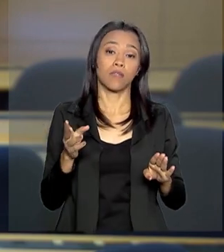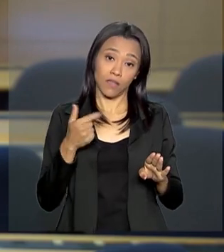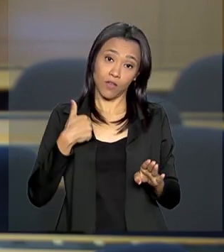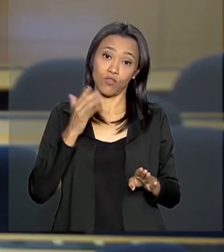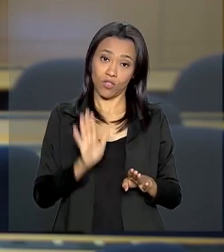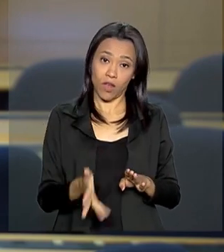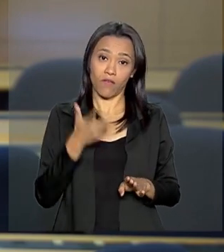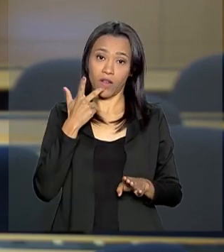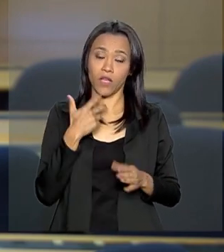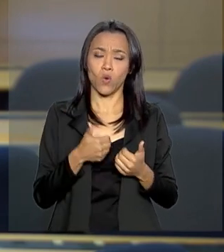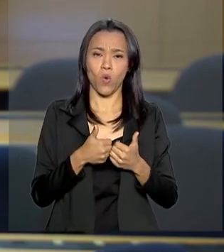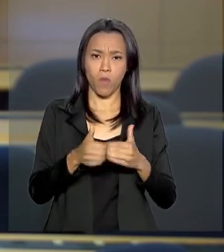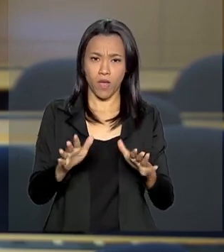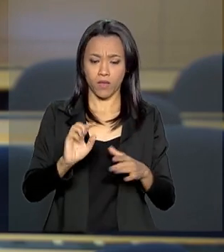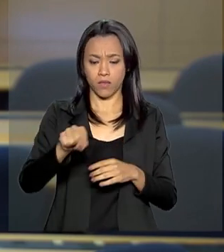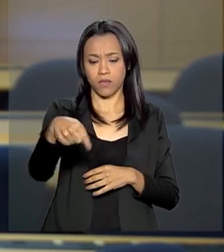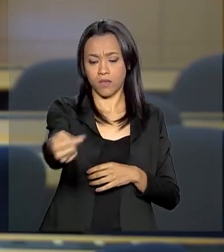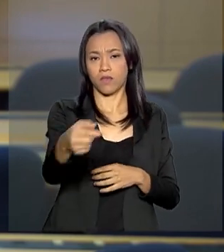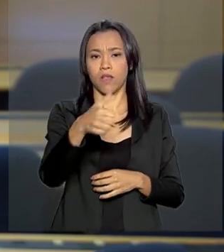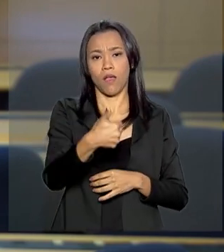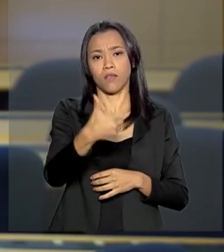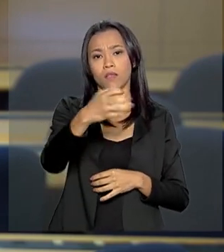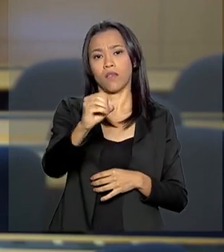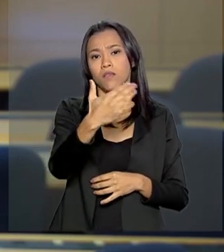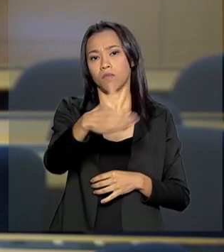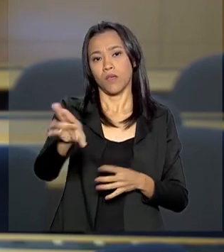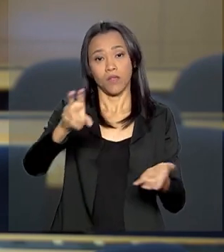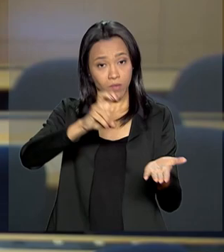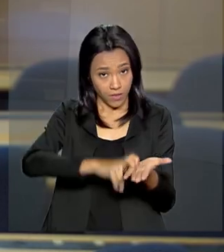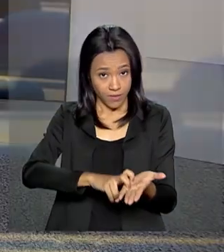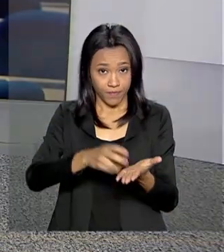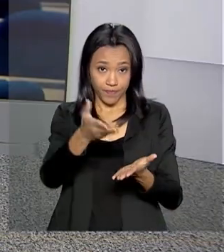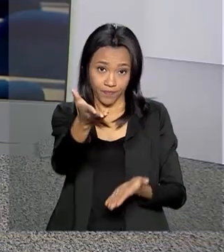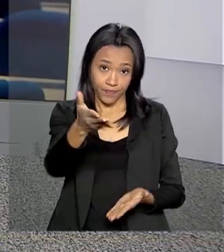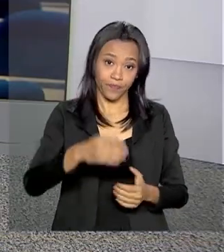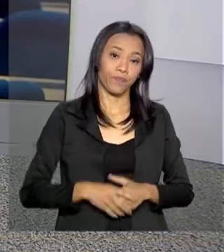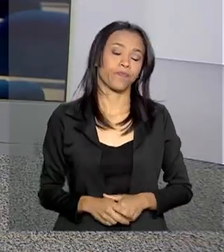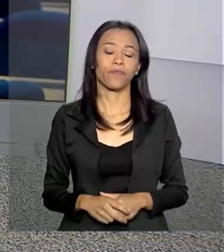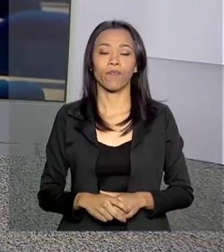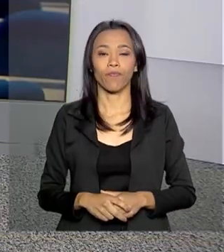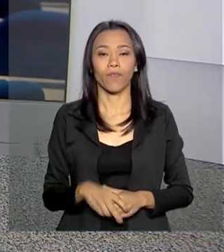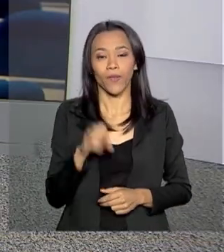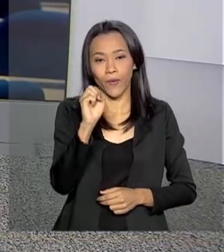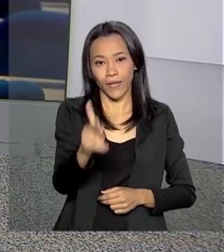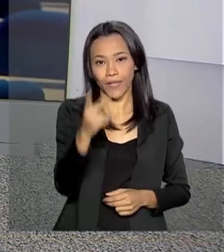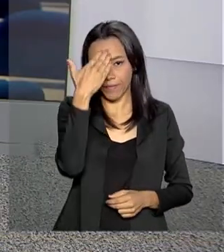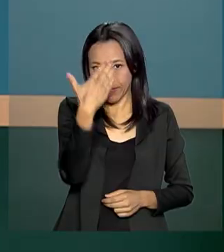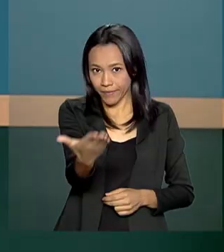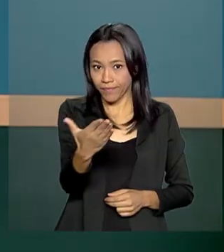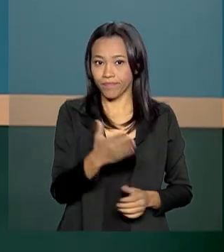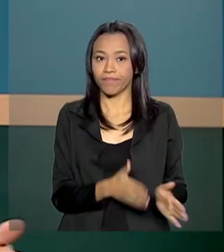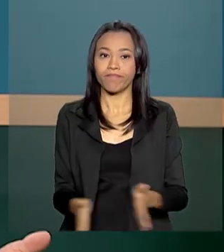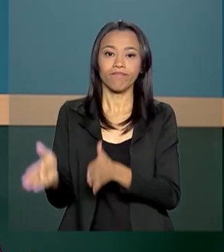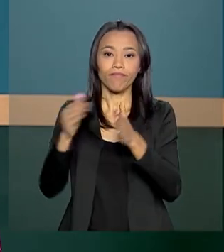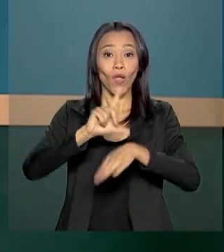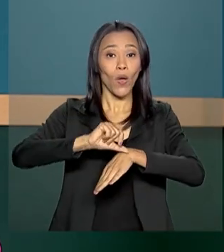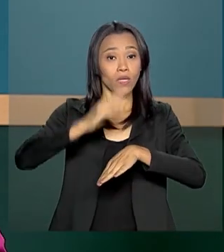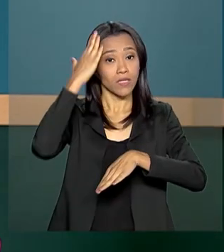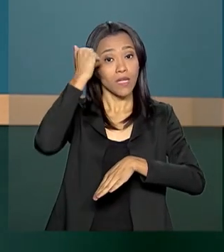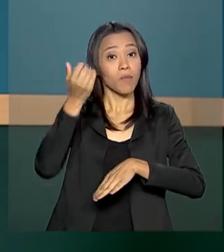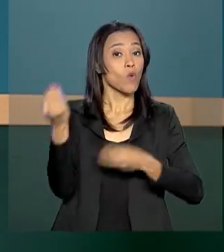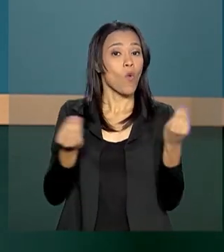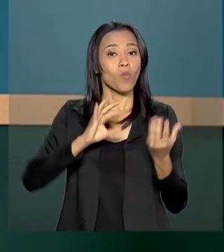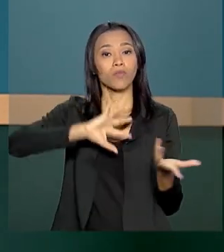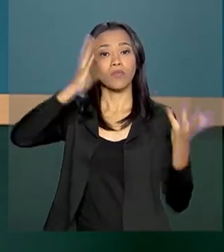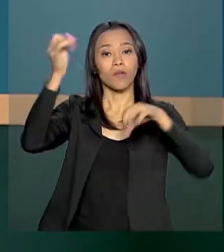eu disse, começa logo mais, às 10h30 da manhã. Volto com você no estúdio, Carla. Tá certo, Gabi. Muito obrigada. Hora de saber como